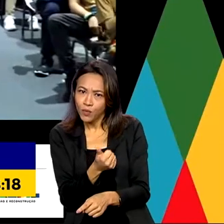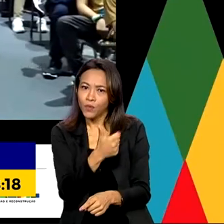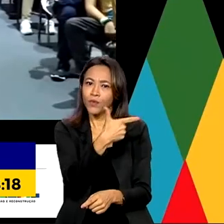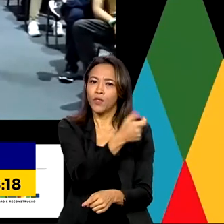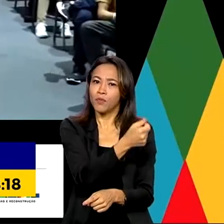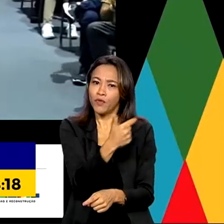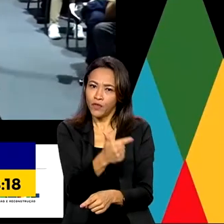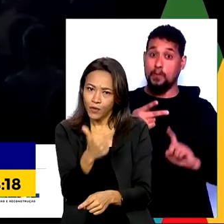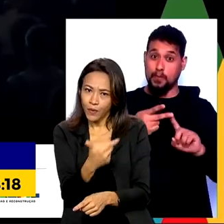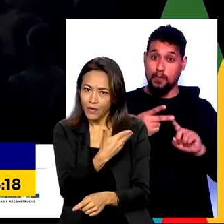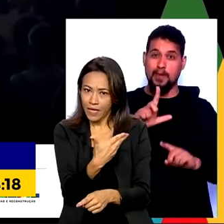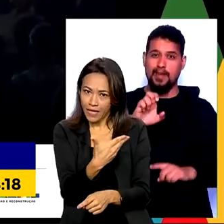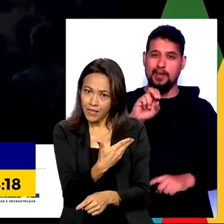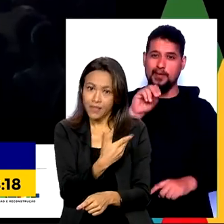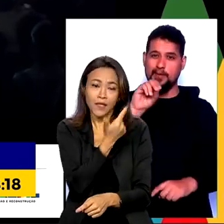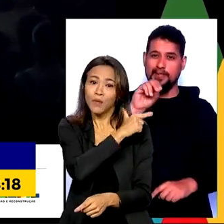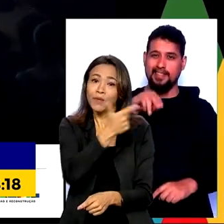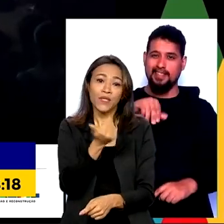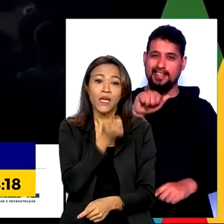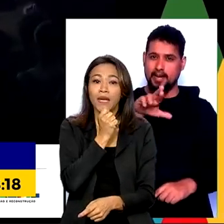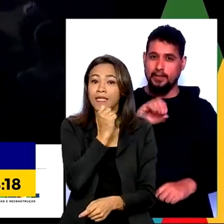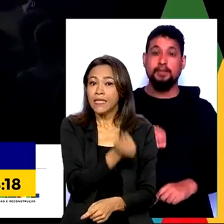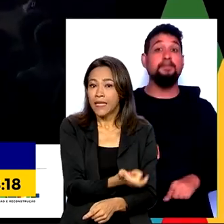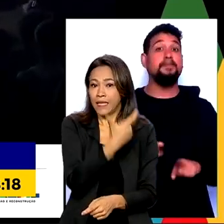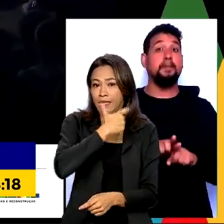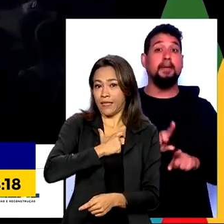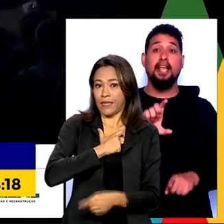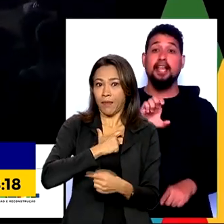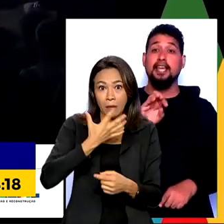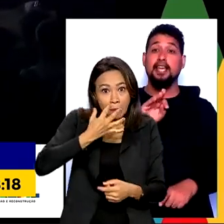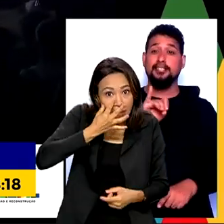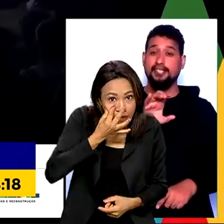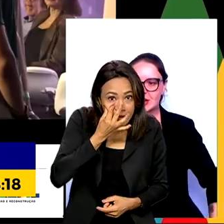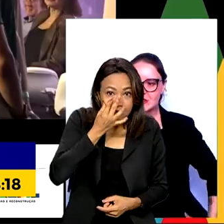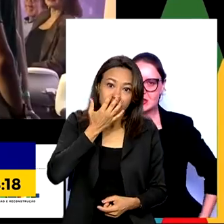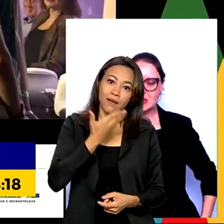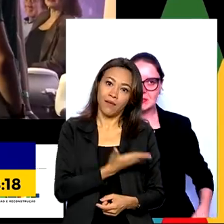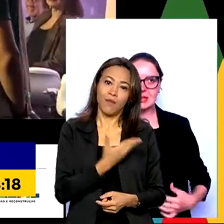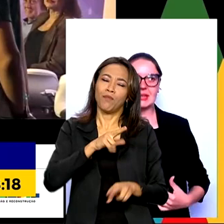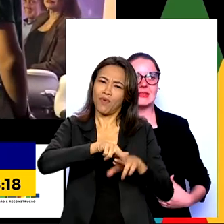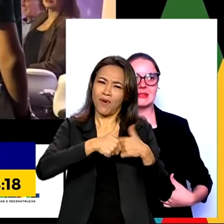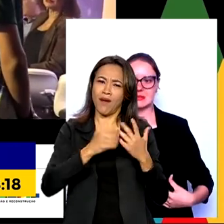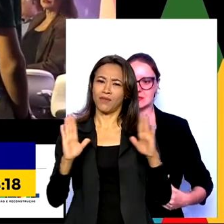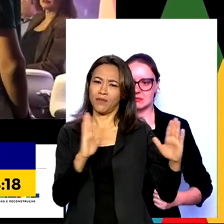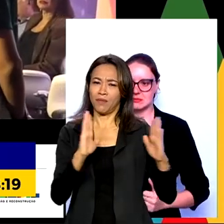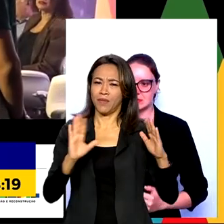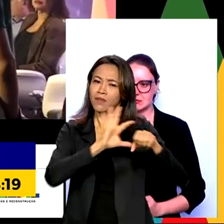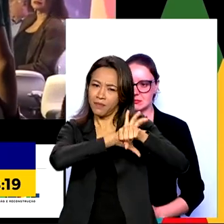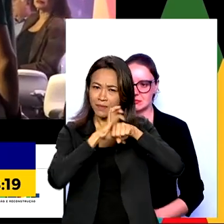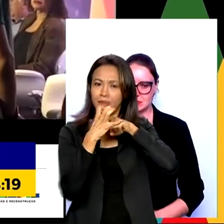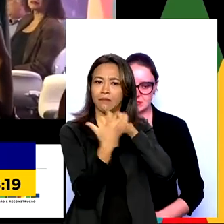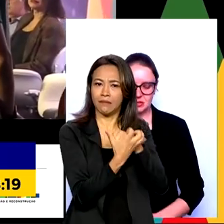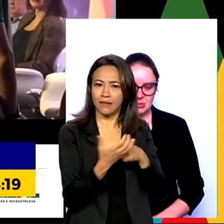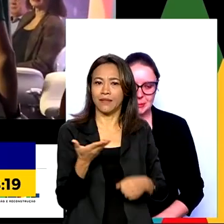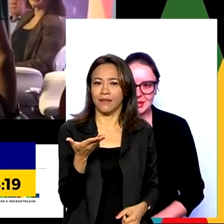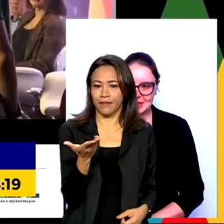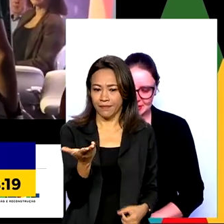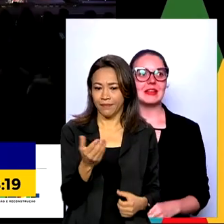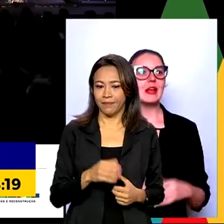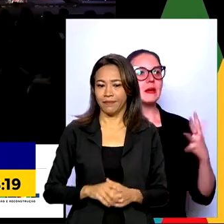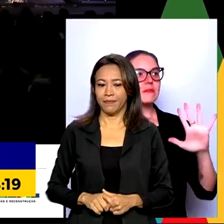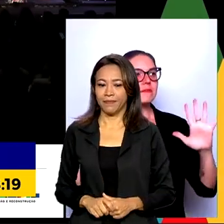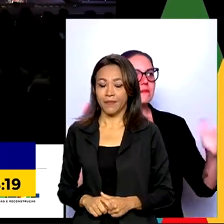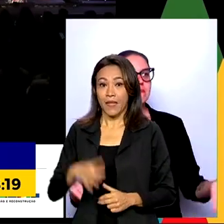2022, não tinham recebido as medalhas de forma presencial por causa da pandemia de Covid-19.